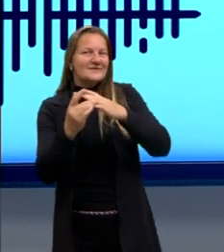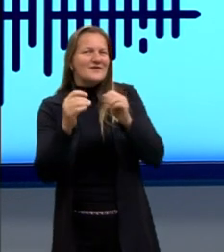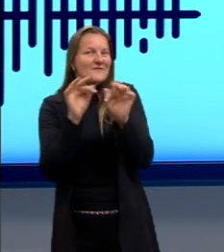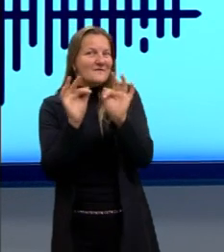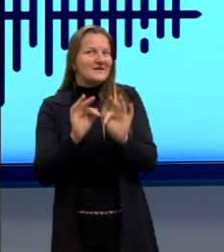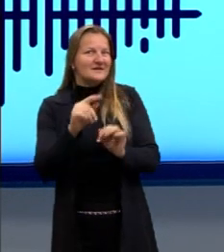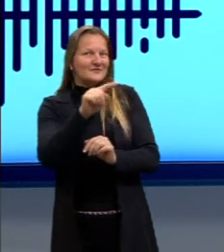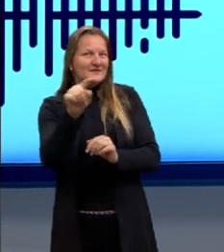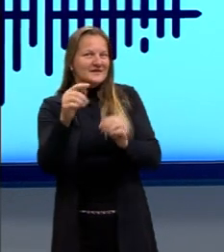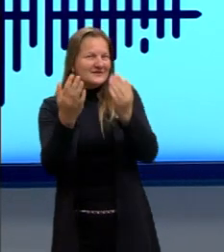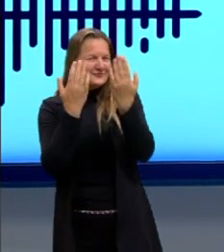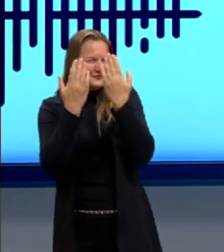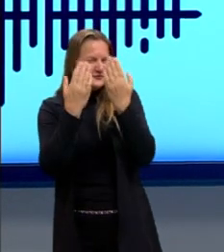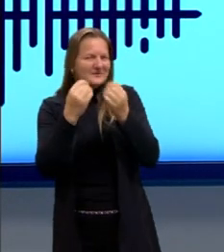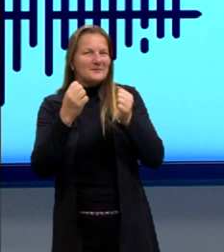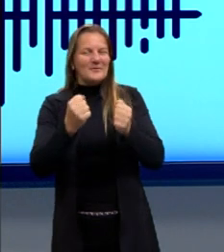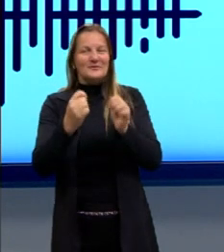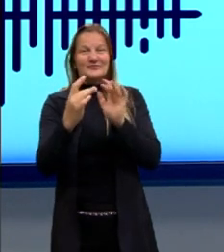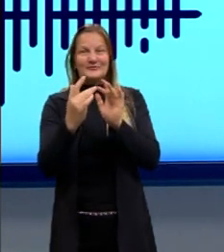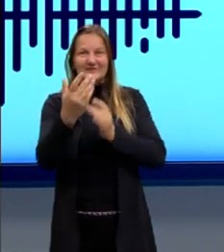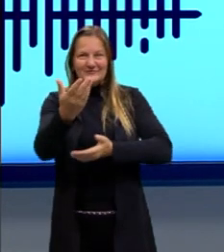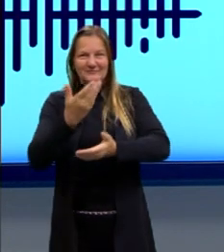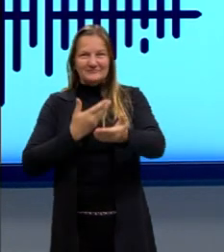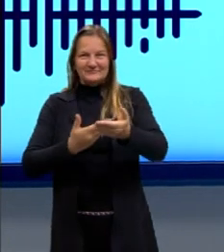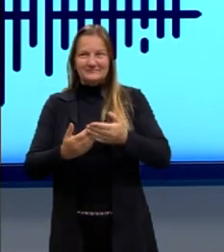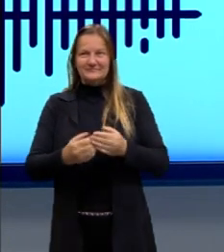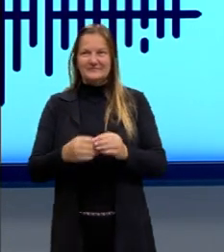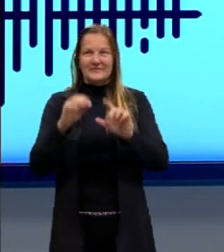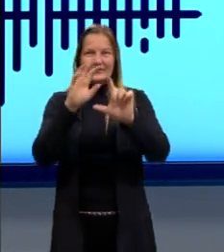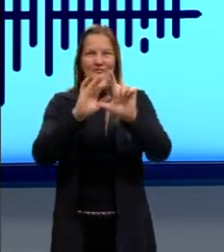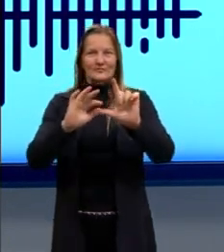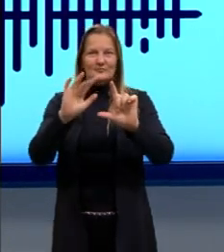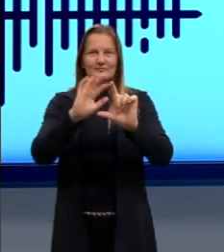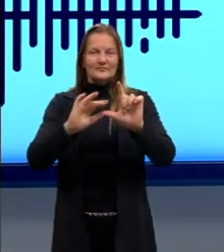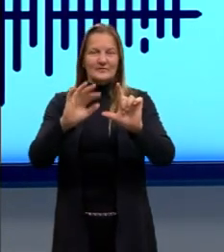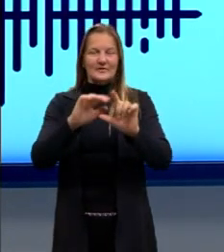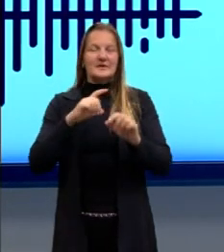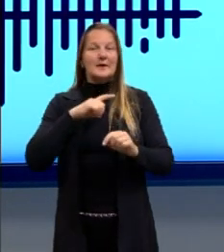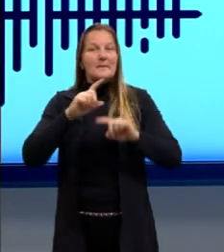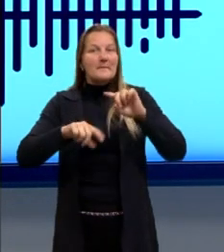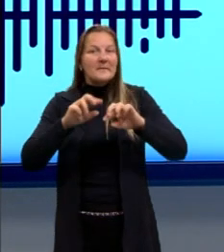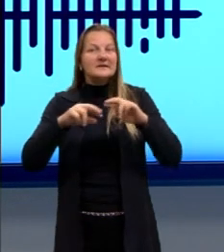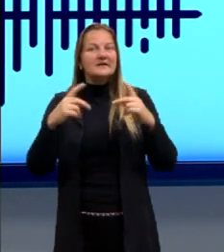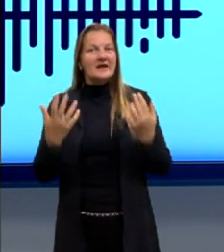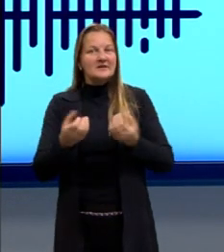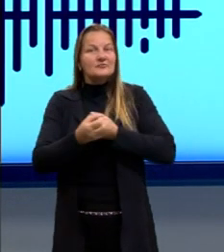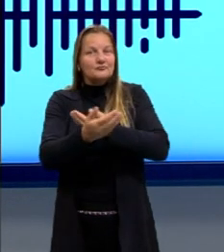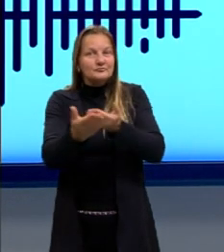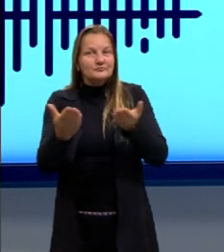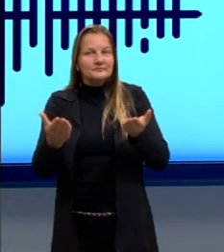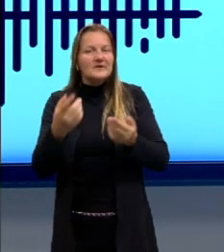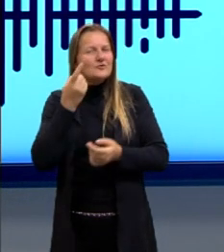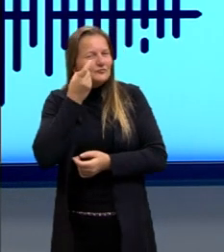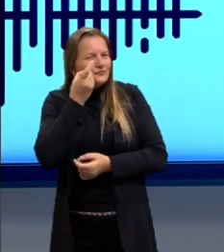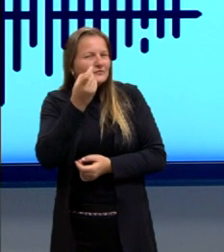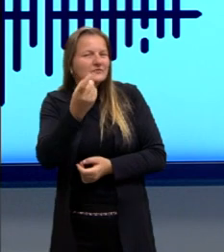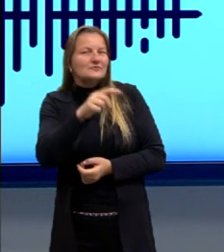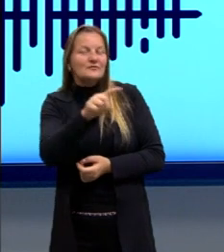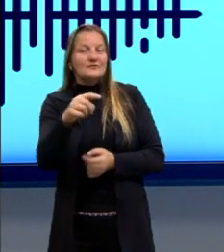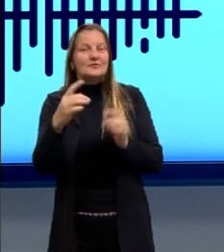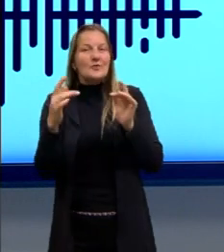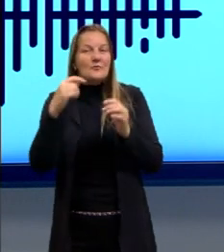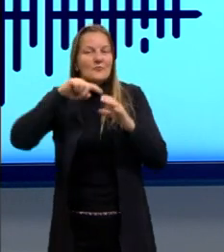alguma dúvida de vocês. E nesse QR Code aqui eu tenho também alguns materiais disponíveis, bem interessantes para quem quiser se